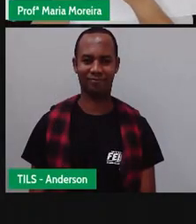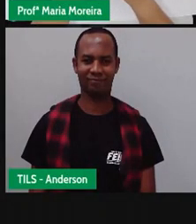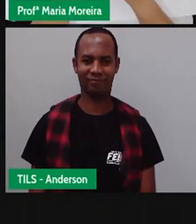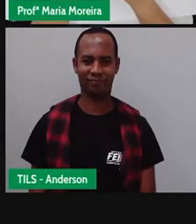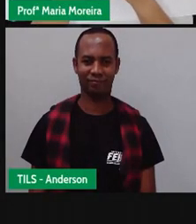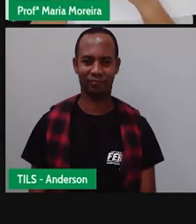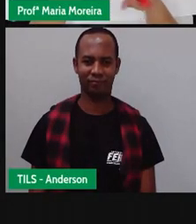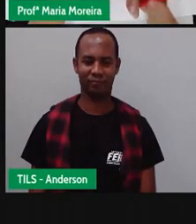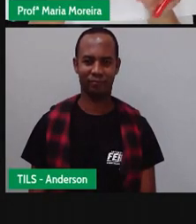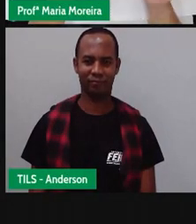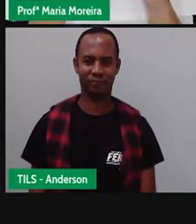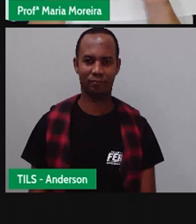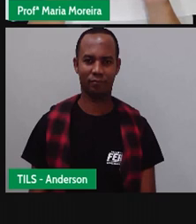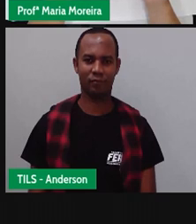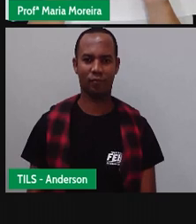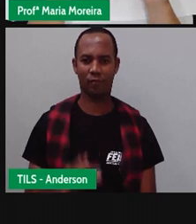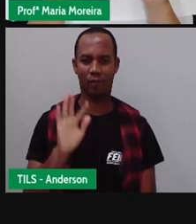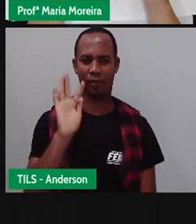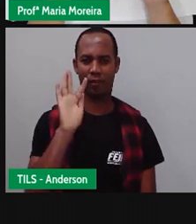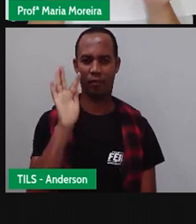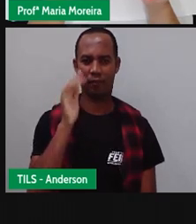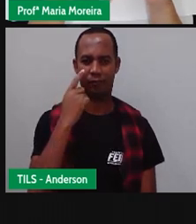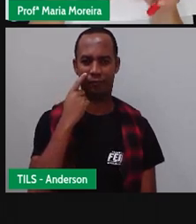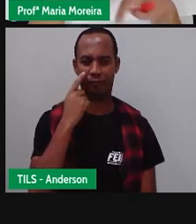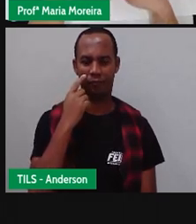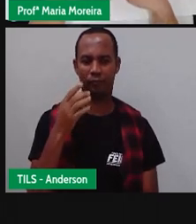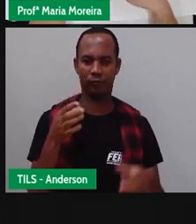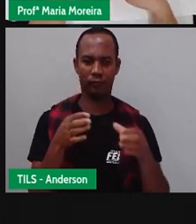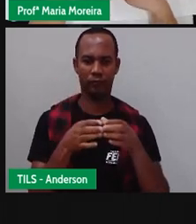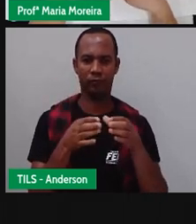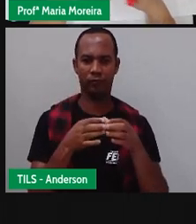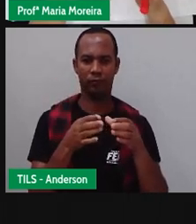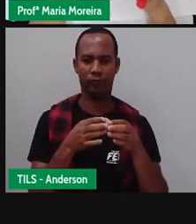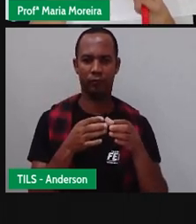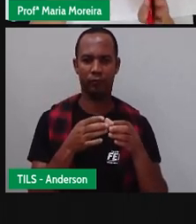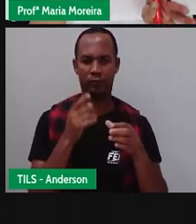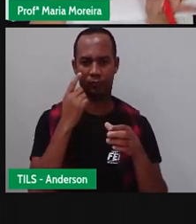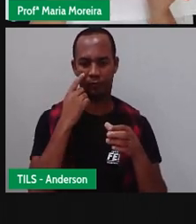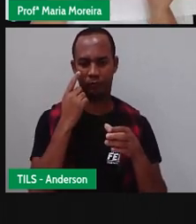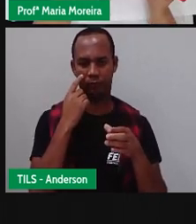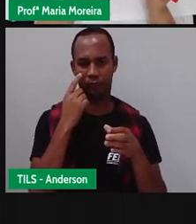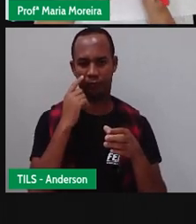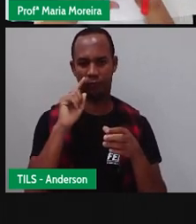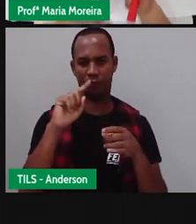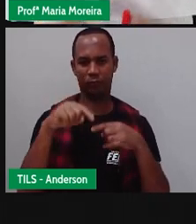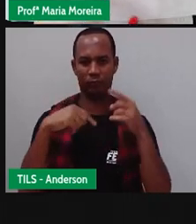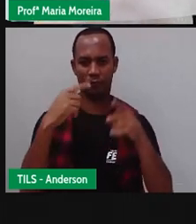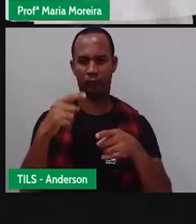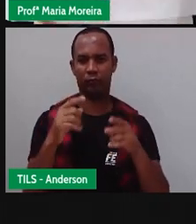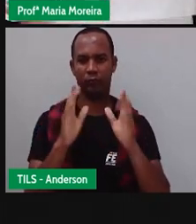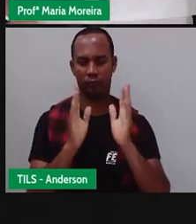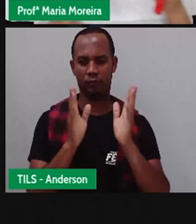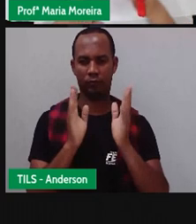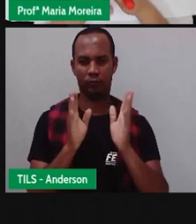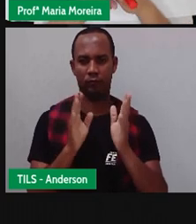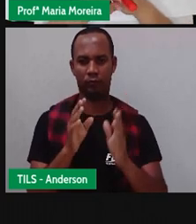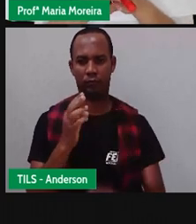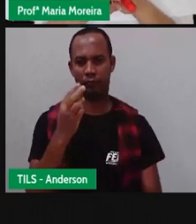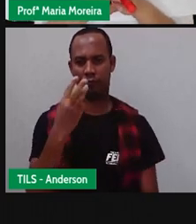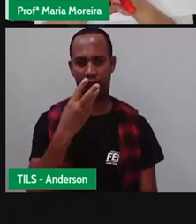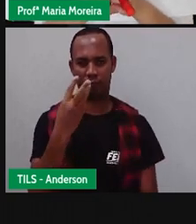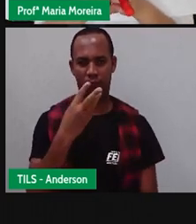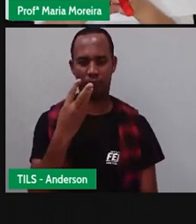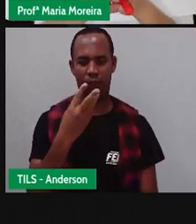Aê, preto. Nossa última conta dessa página, né? A prova não vai voltar para aquela. A gente já vai passar para o próximo slide, porque a já fez aí três